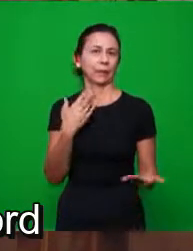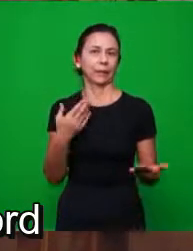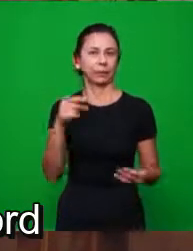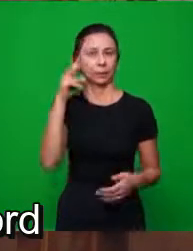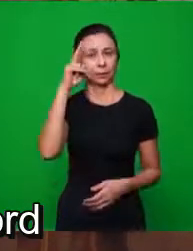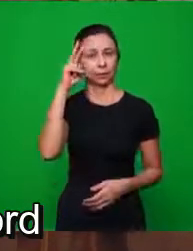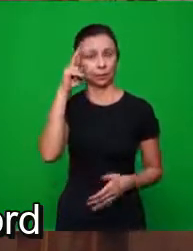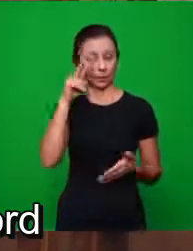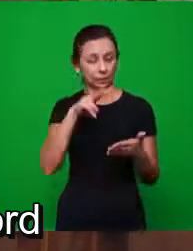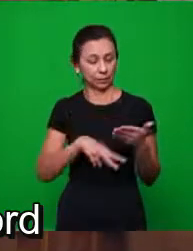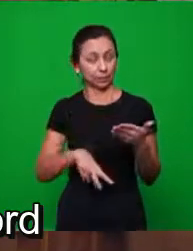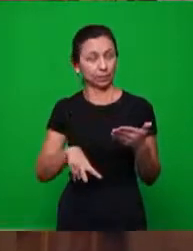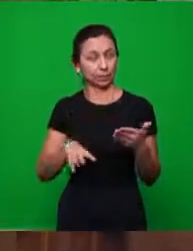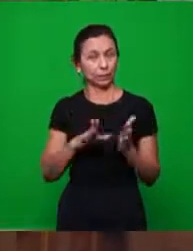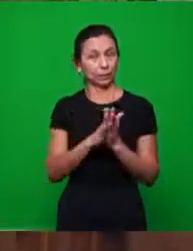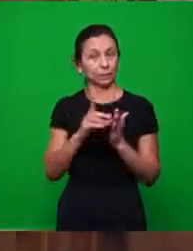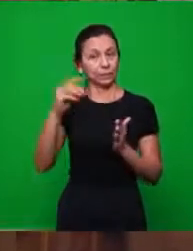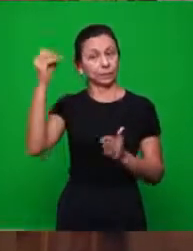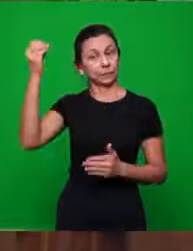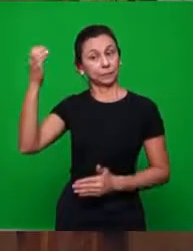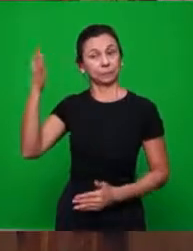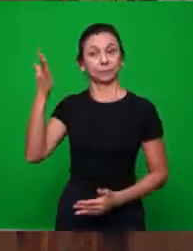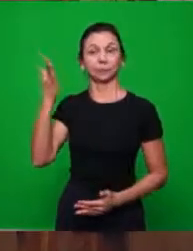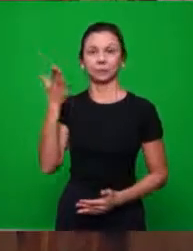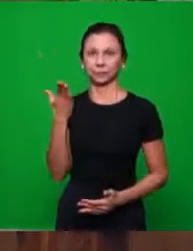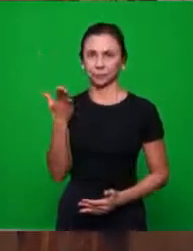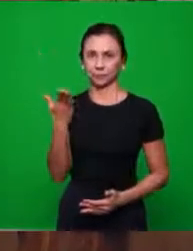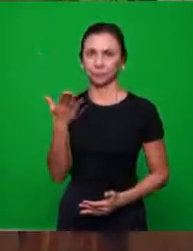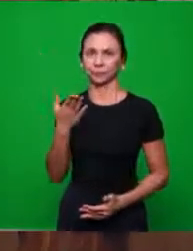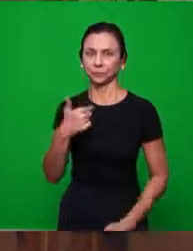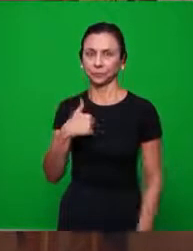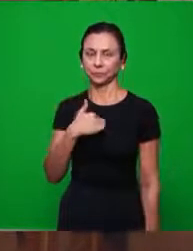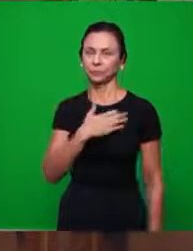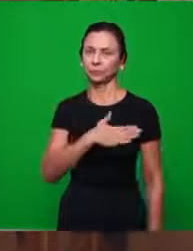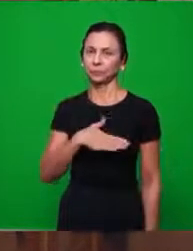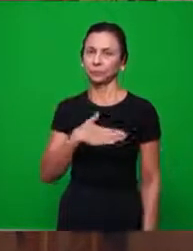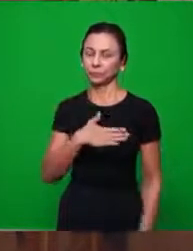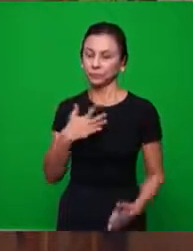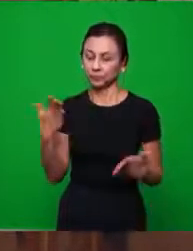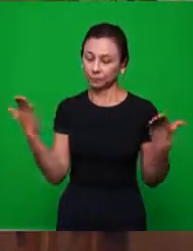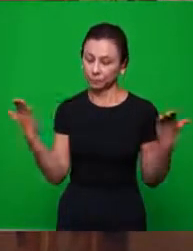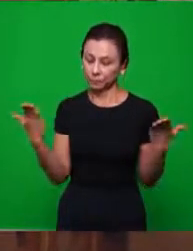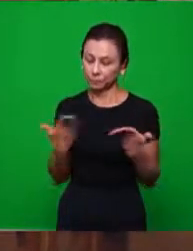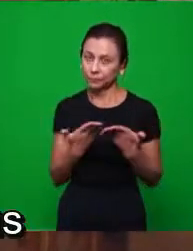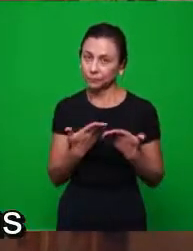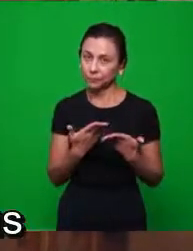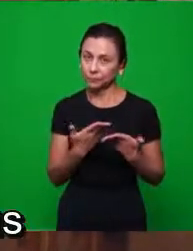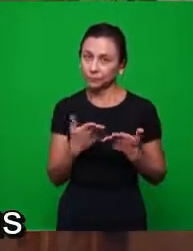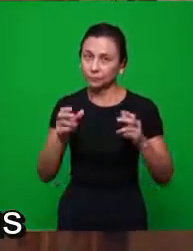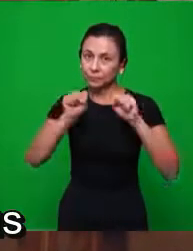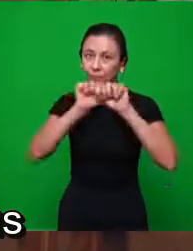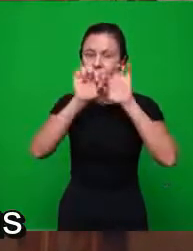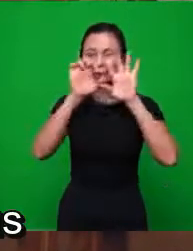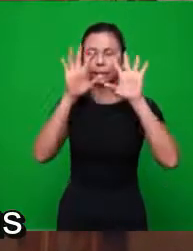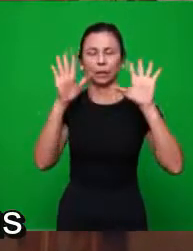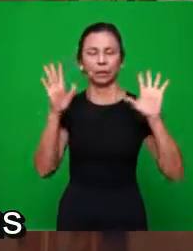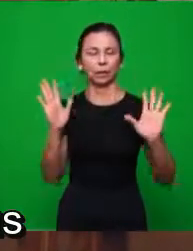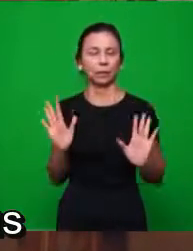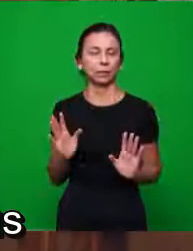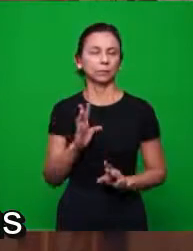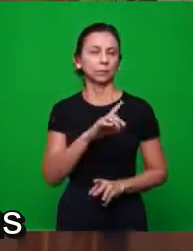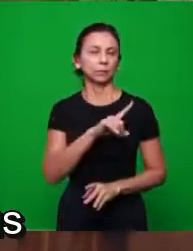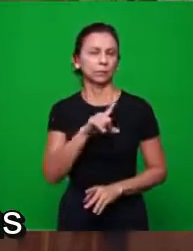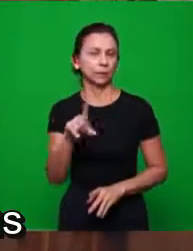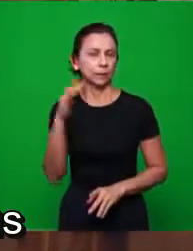é a palavra revelada. Então, eu gostaria que agora, hoje, isso ficasse bem claro com relação